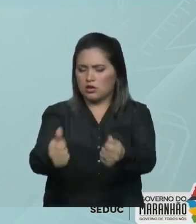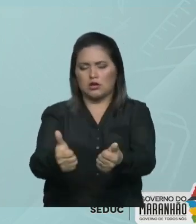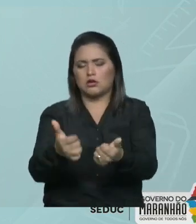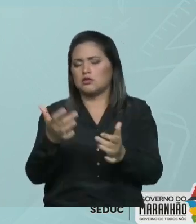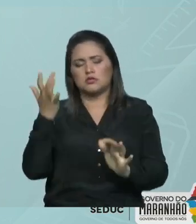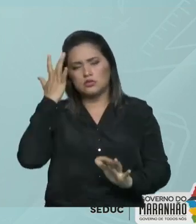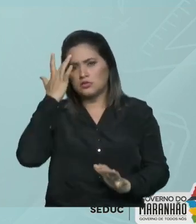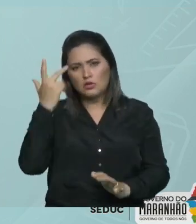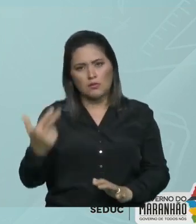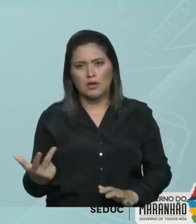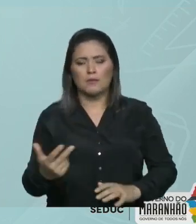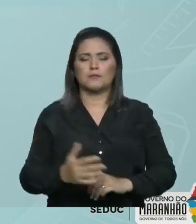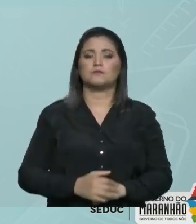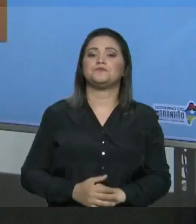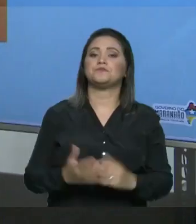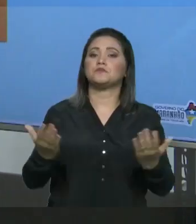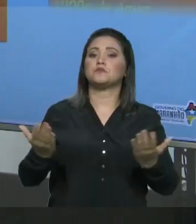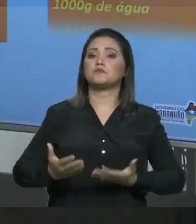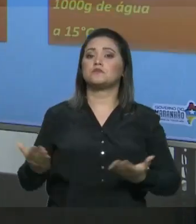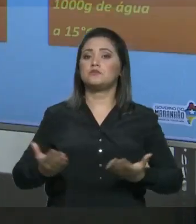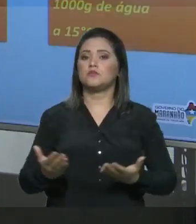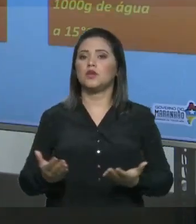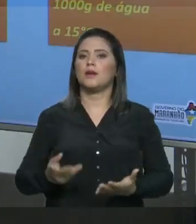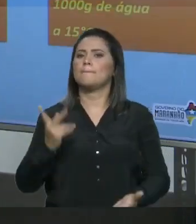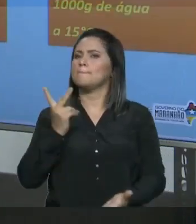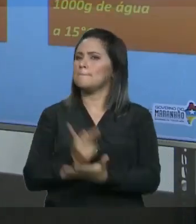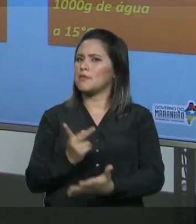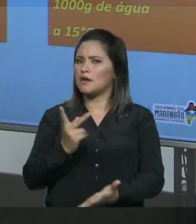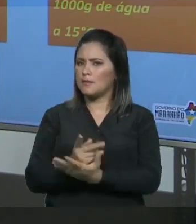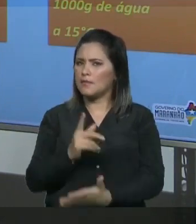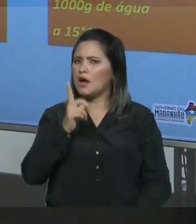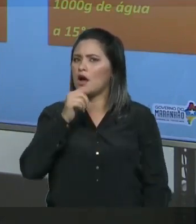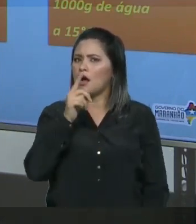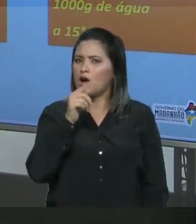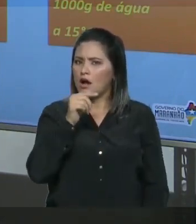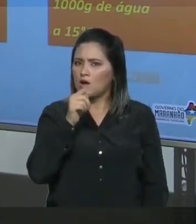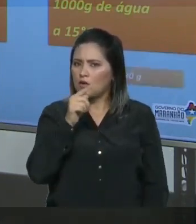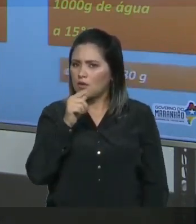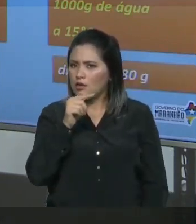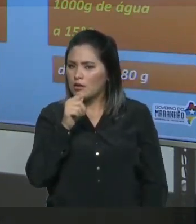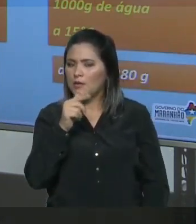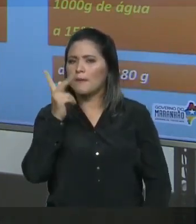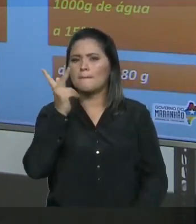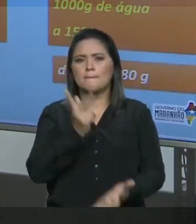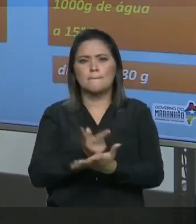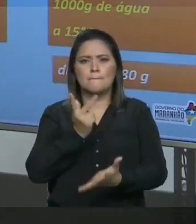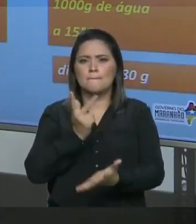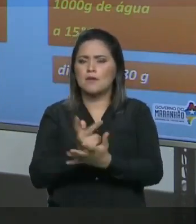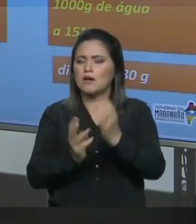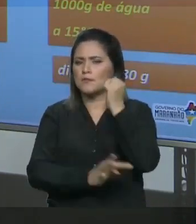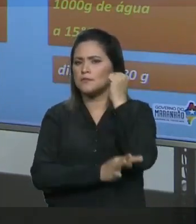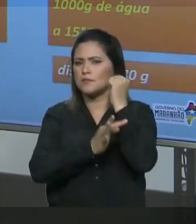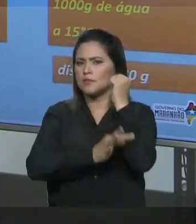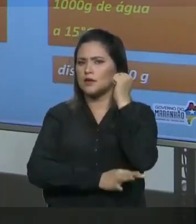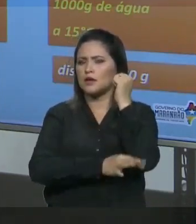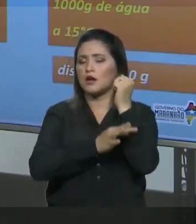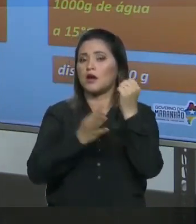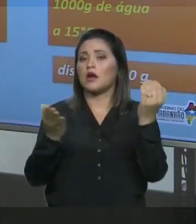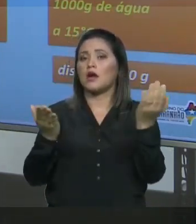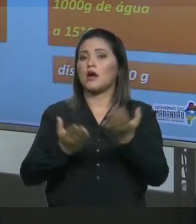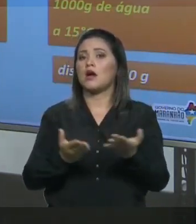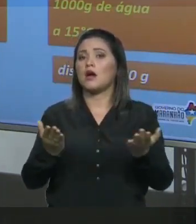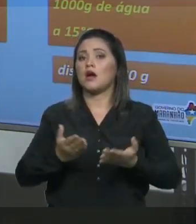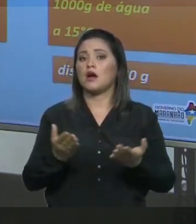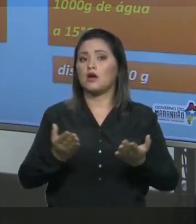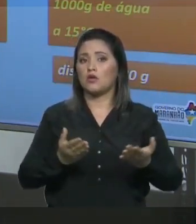água O que eu vou fazer agora? Vou continuar com a mesma quantidade de água, a mesma temperatura E agora em vez de